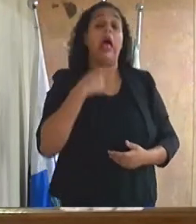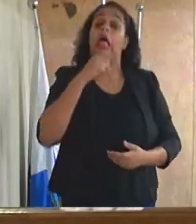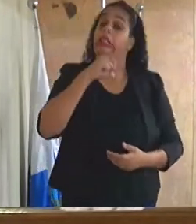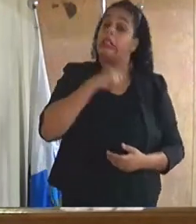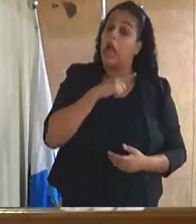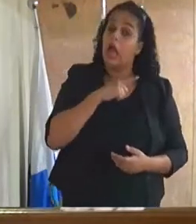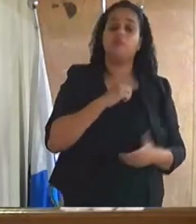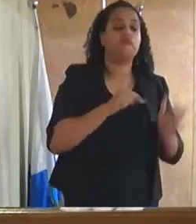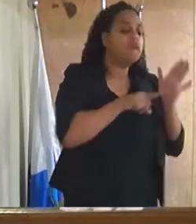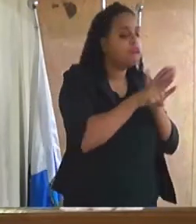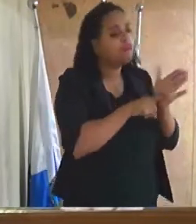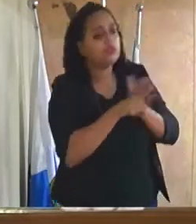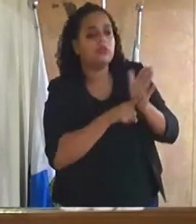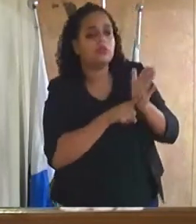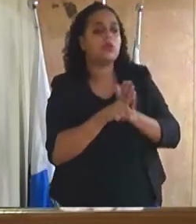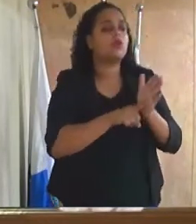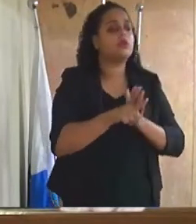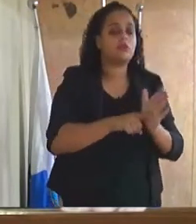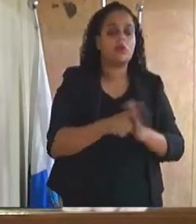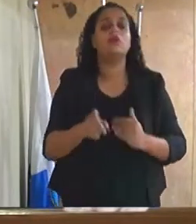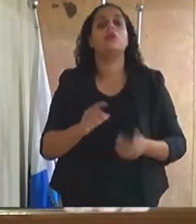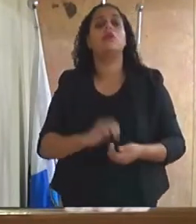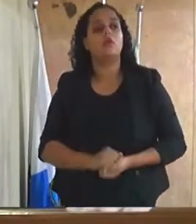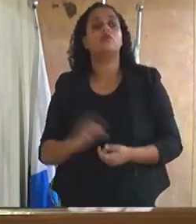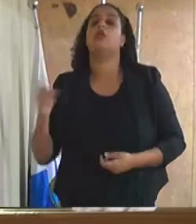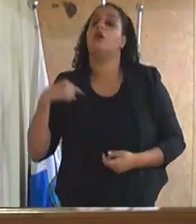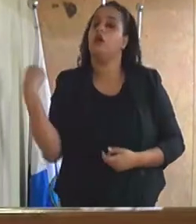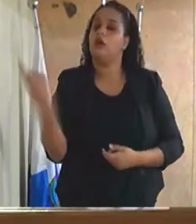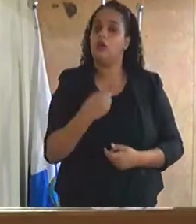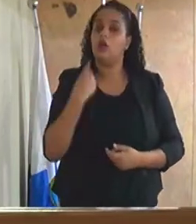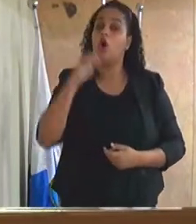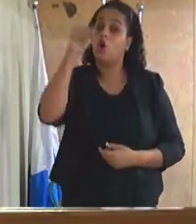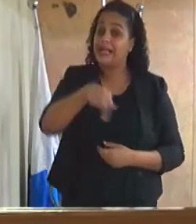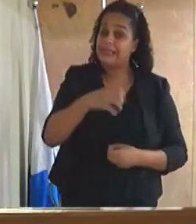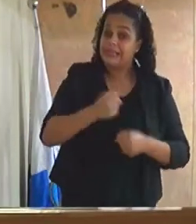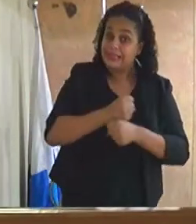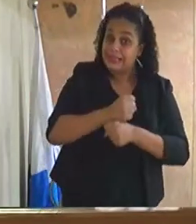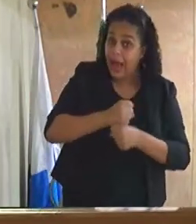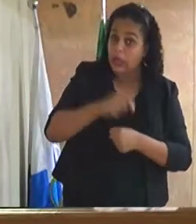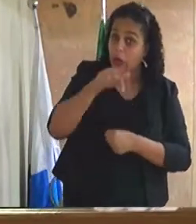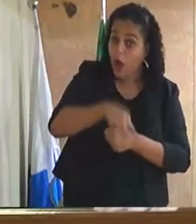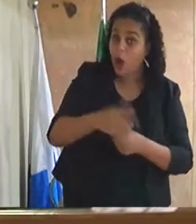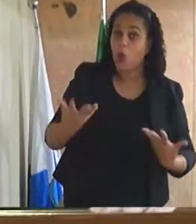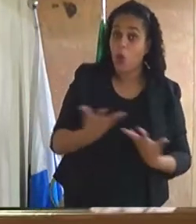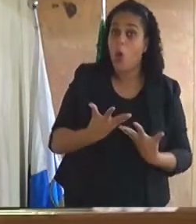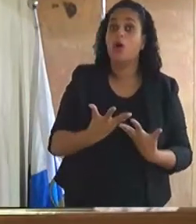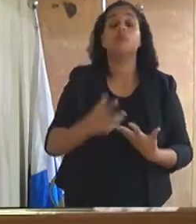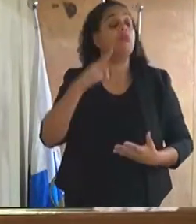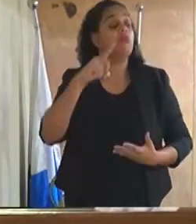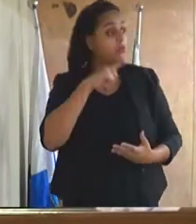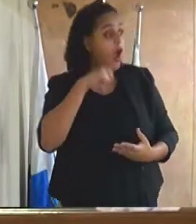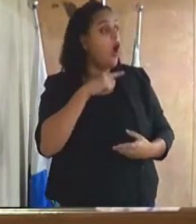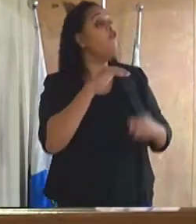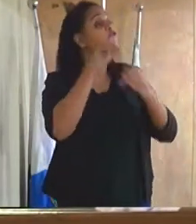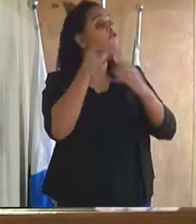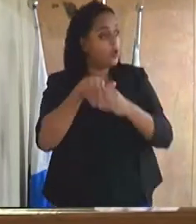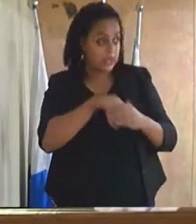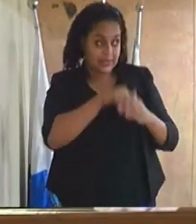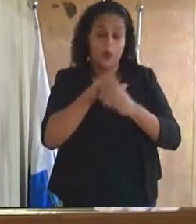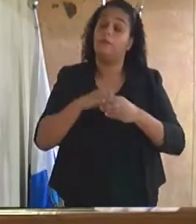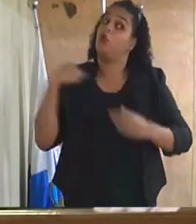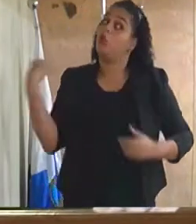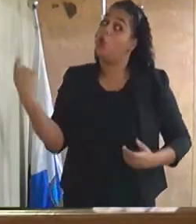e nós sabemos que estamos em ano eleitoral e temos que ter cuidado